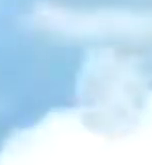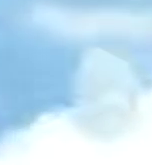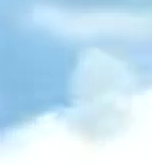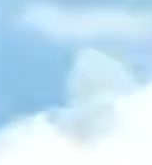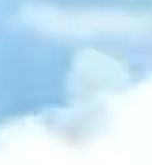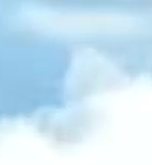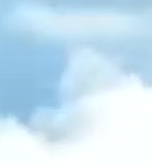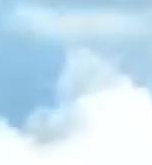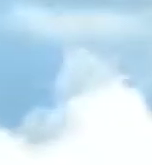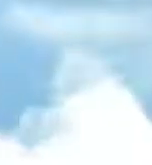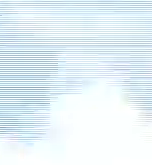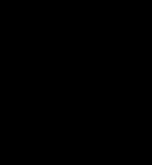um abraço para o Júnior Dugado.